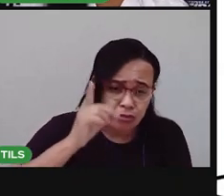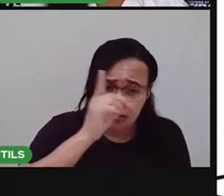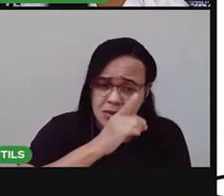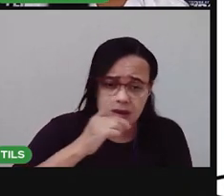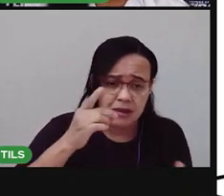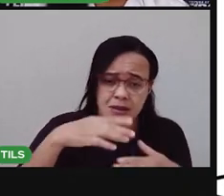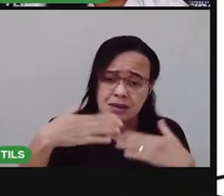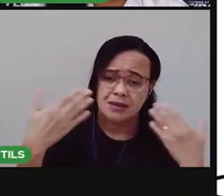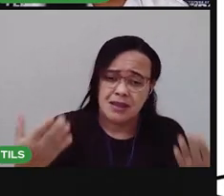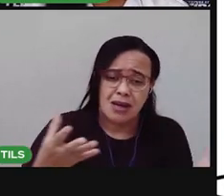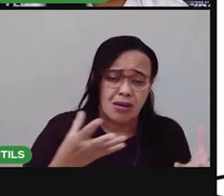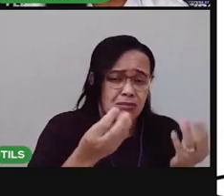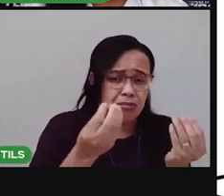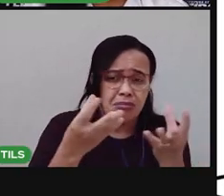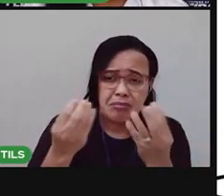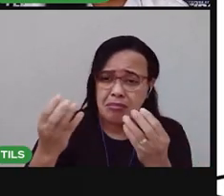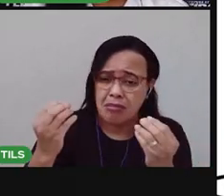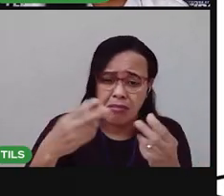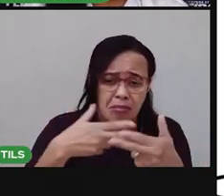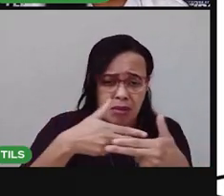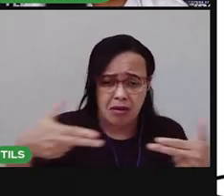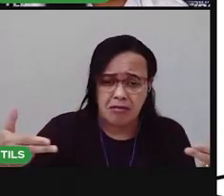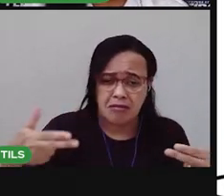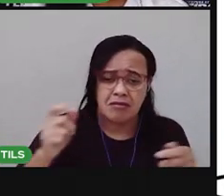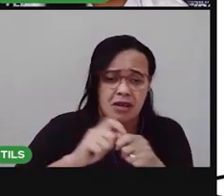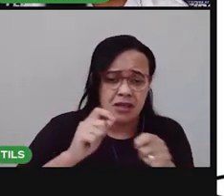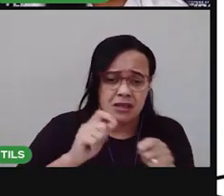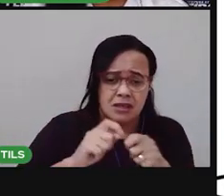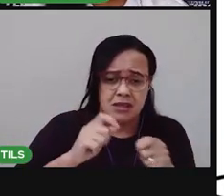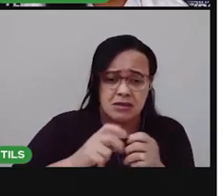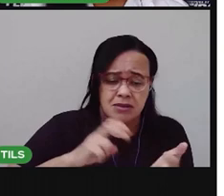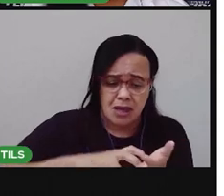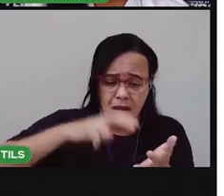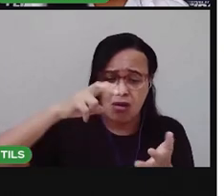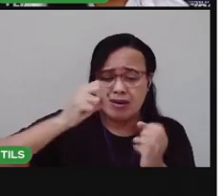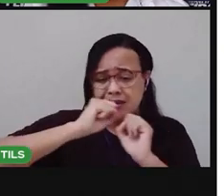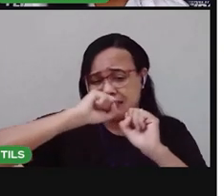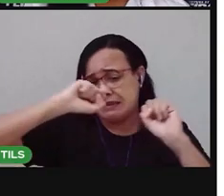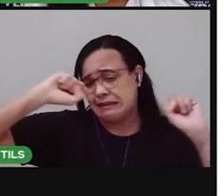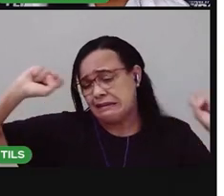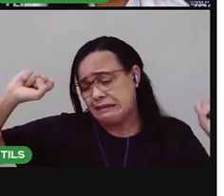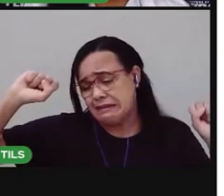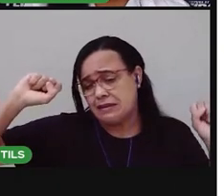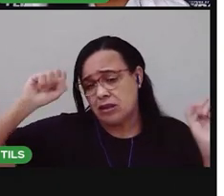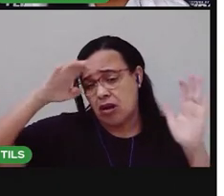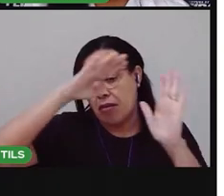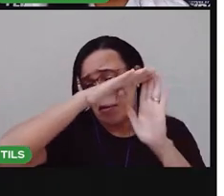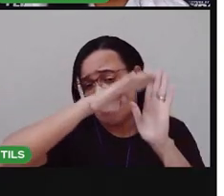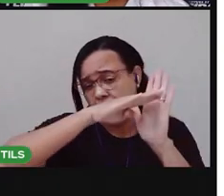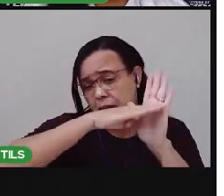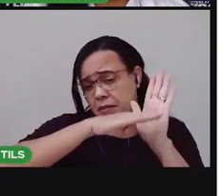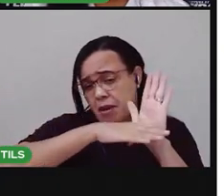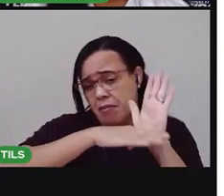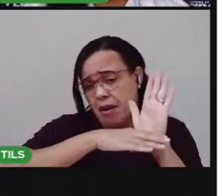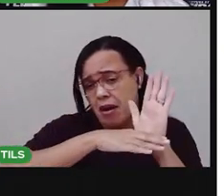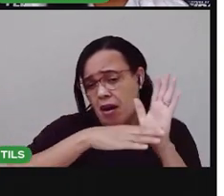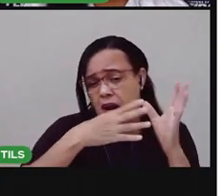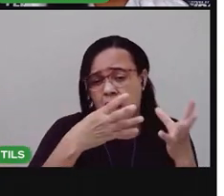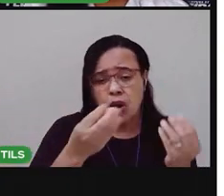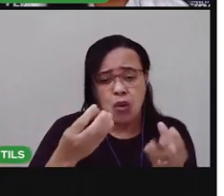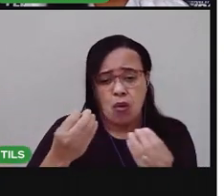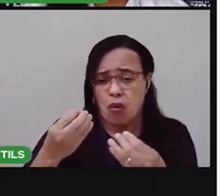tenho tanta coisa para fazer. Que tive que acordar cedinho. dar conta de tudo. Querem ver o que eu tenho para fazer hoje? Compras no